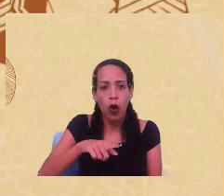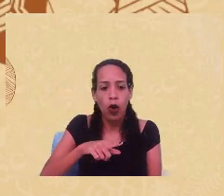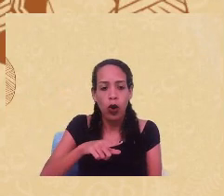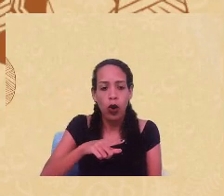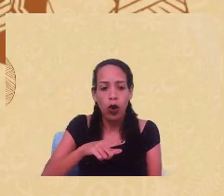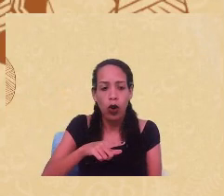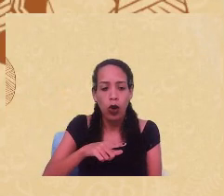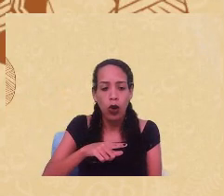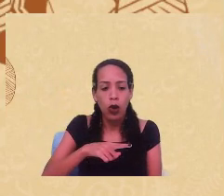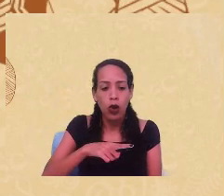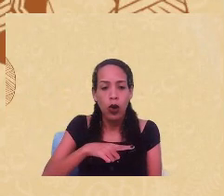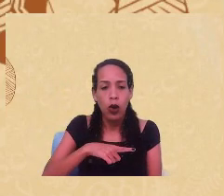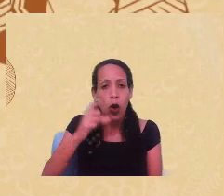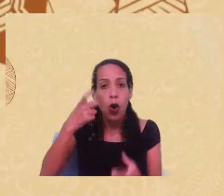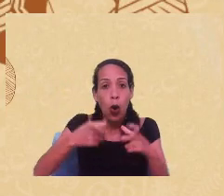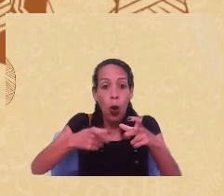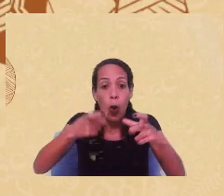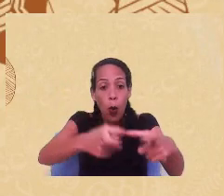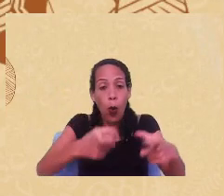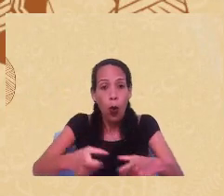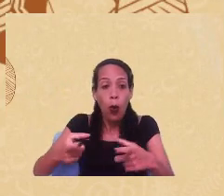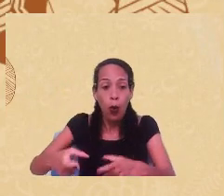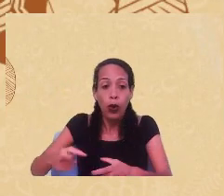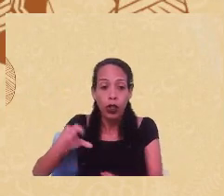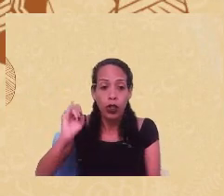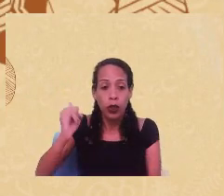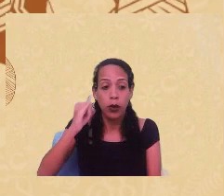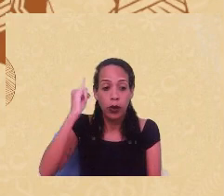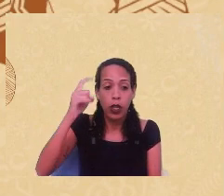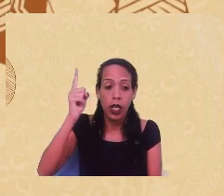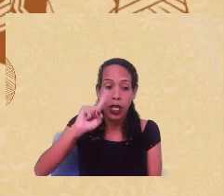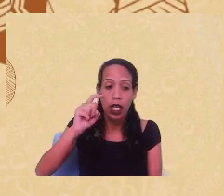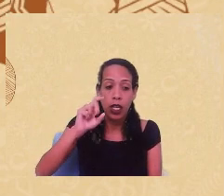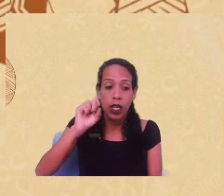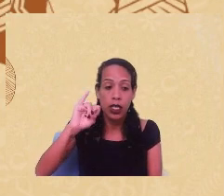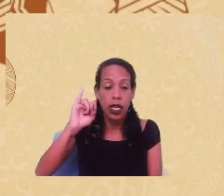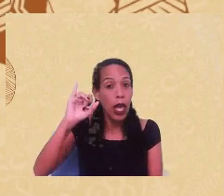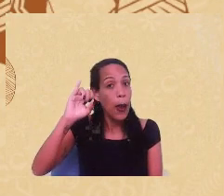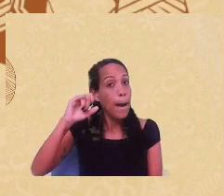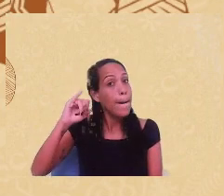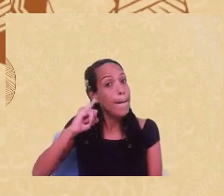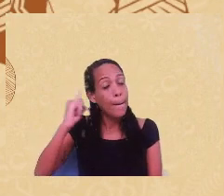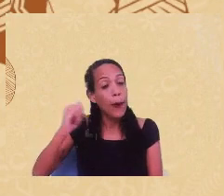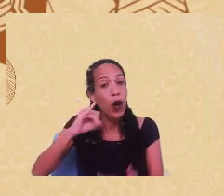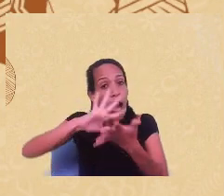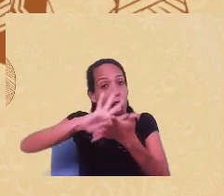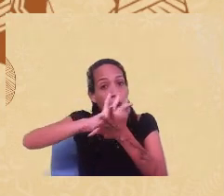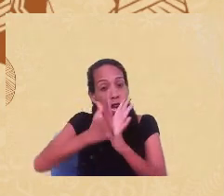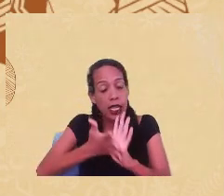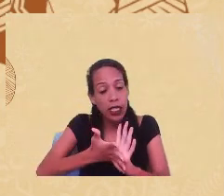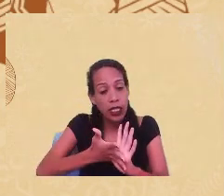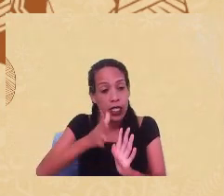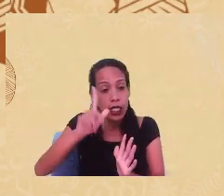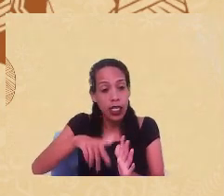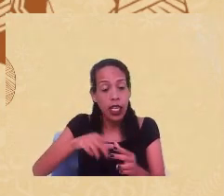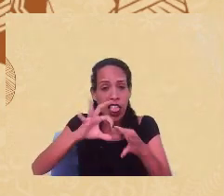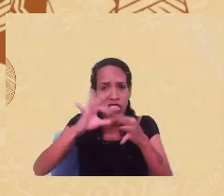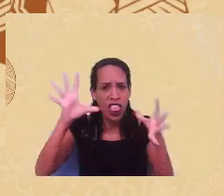um lugar hierarquizado. Mas isso não seria possível sem o racismo. E o Minholo deixa isso